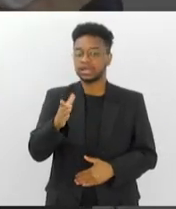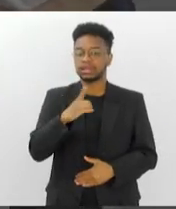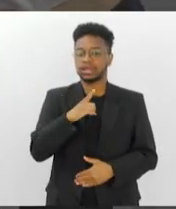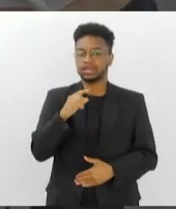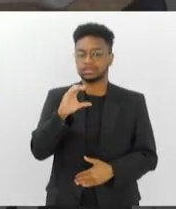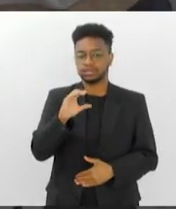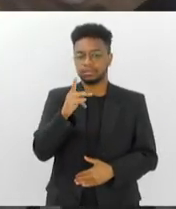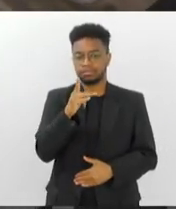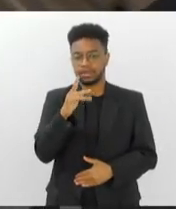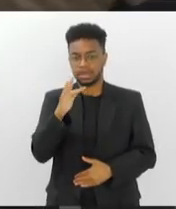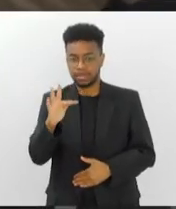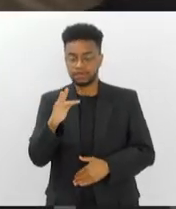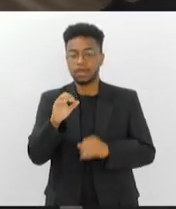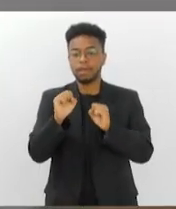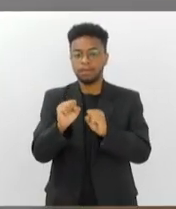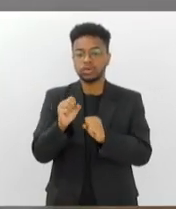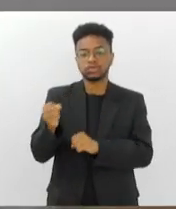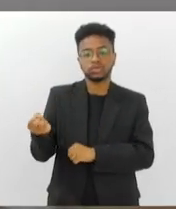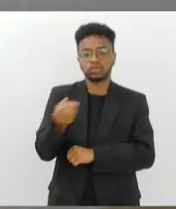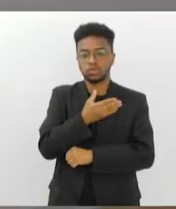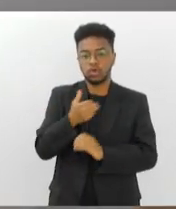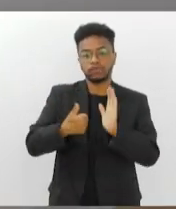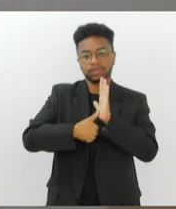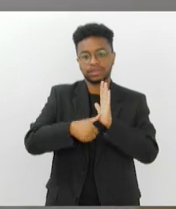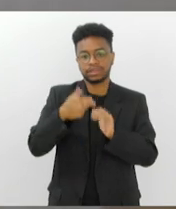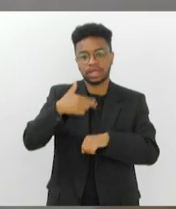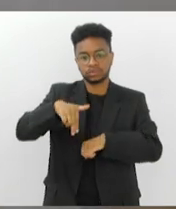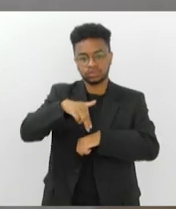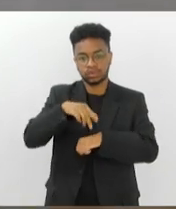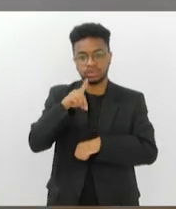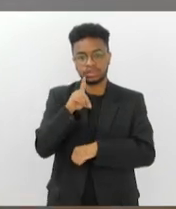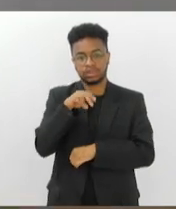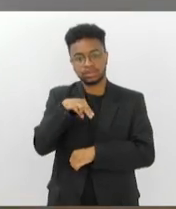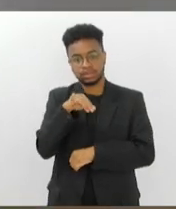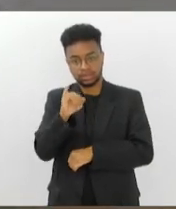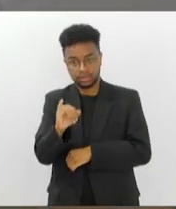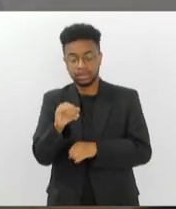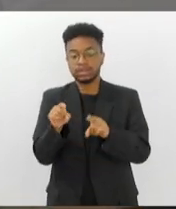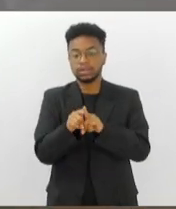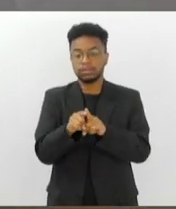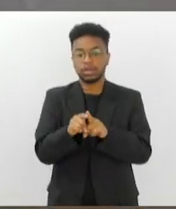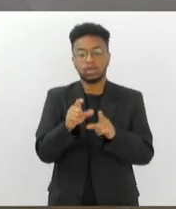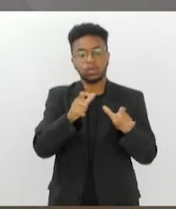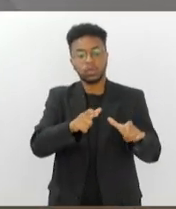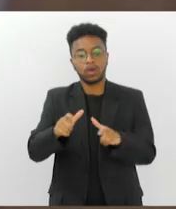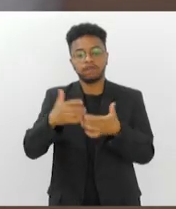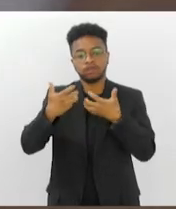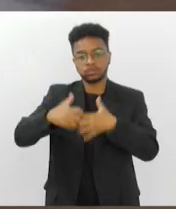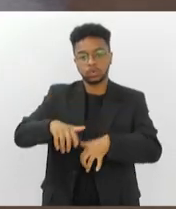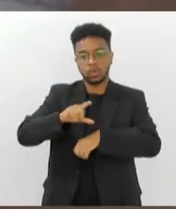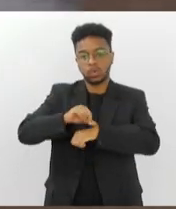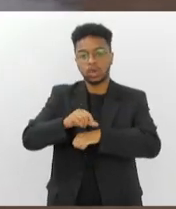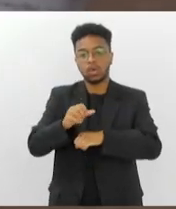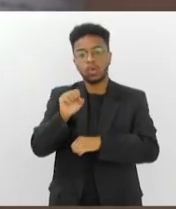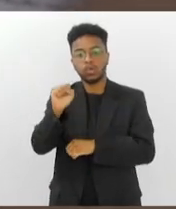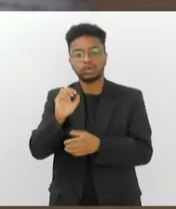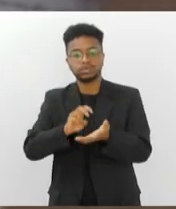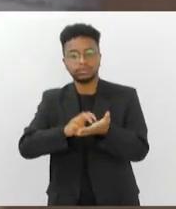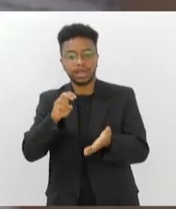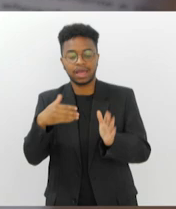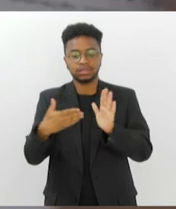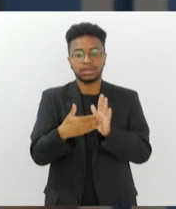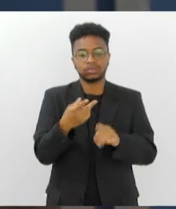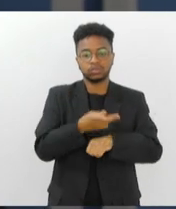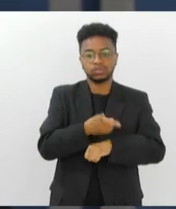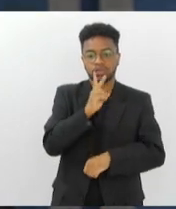pode tirar a nova carteira de identidade nacional. Os postos vão funcionar das 8 horas da manhã às 2 da